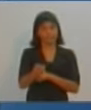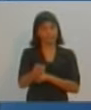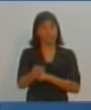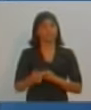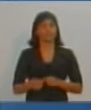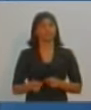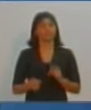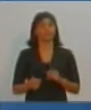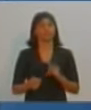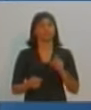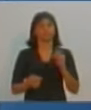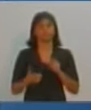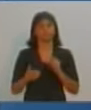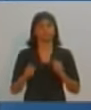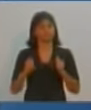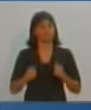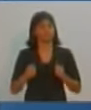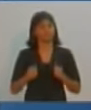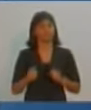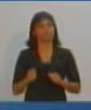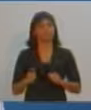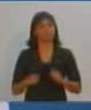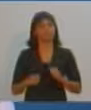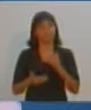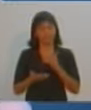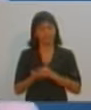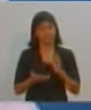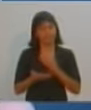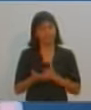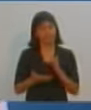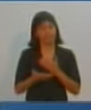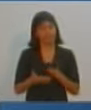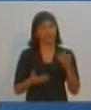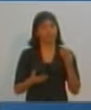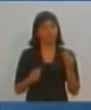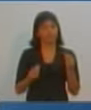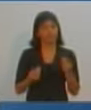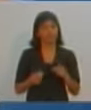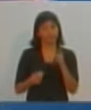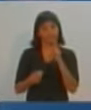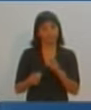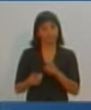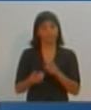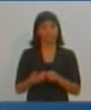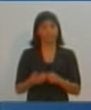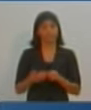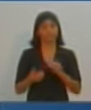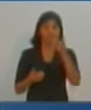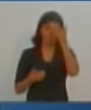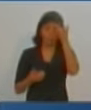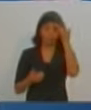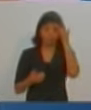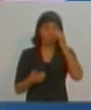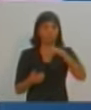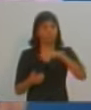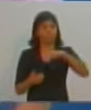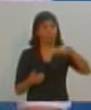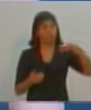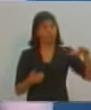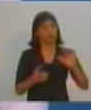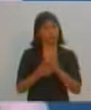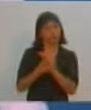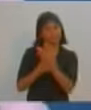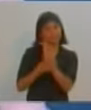prefeitura, se eu for prefeito, vão ter que ralar muito. Porque quem vai mandar na cidade vai ser o povo de presidente prudente. E se eu não diminuir a corrupção nessa cidade,